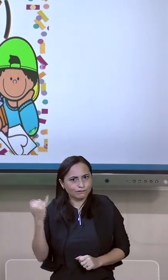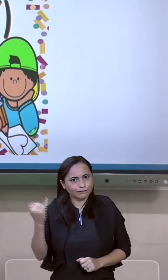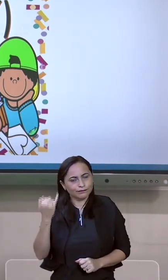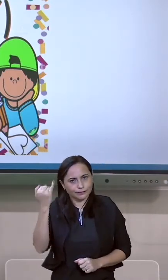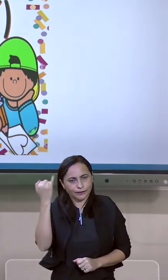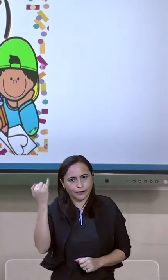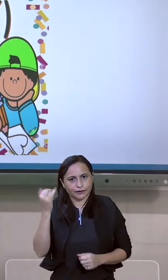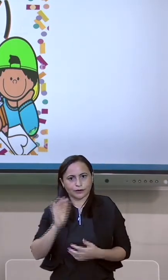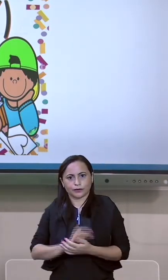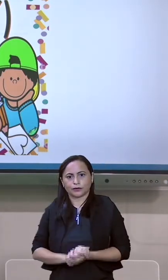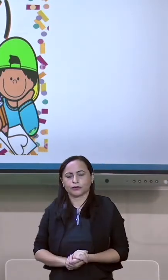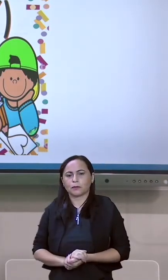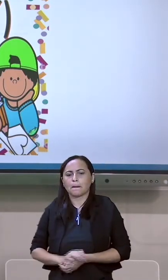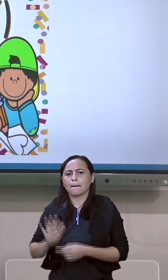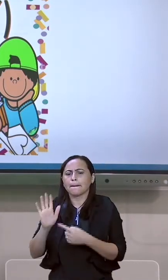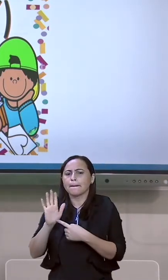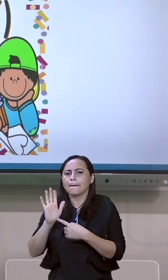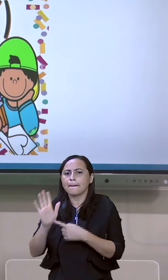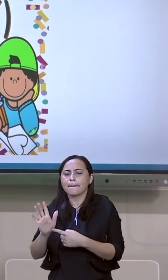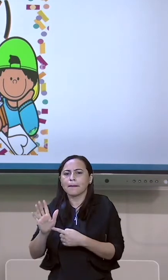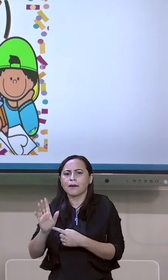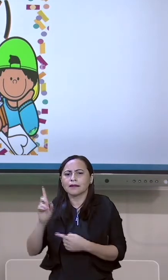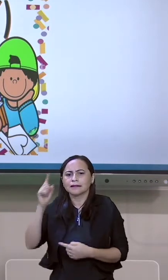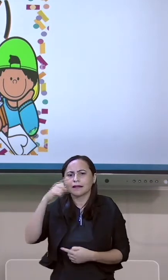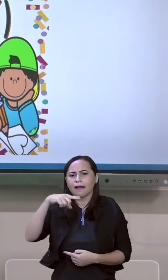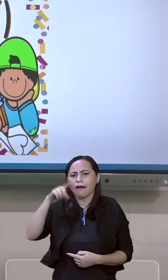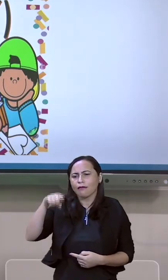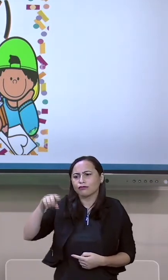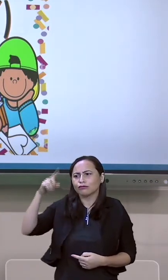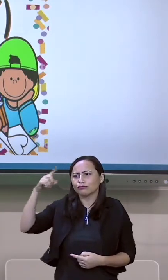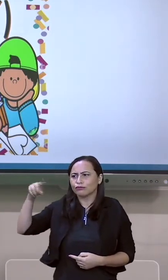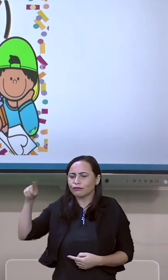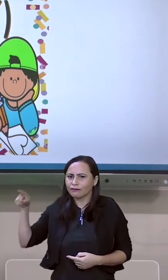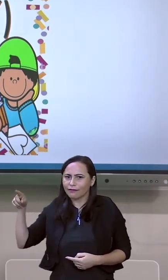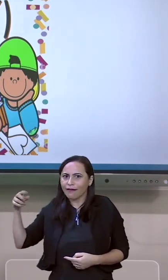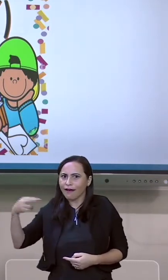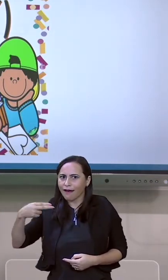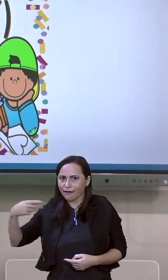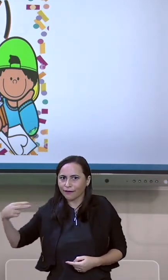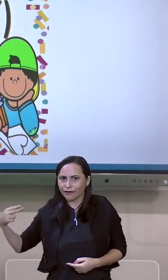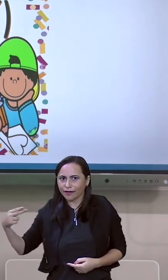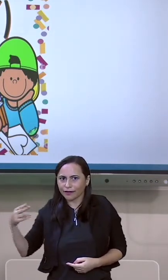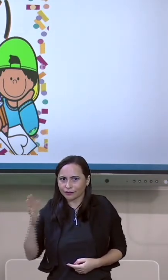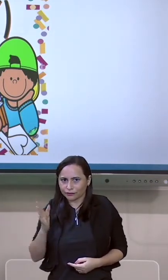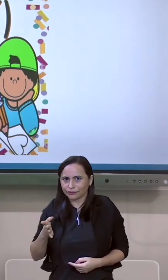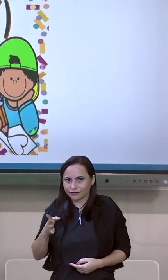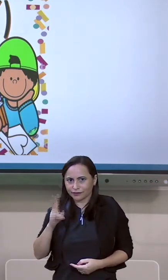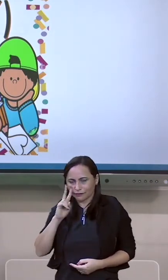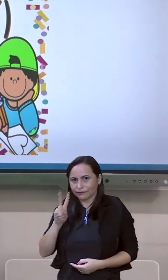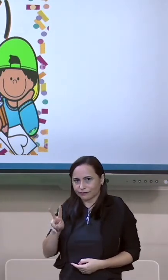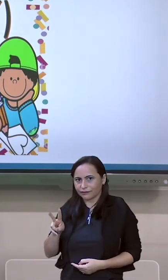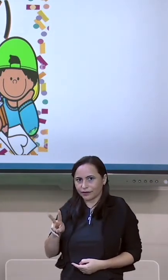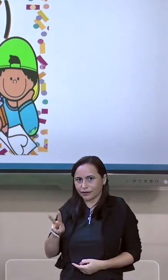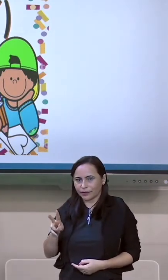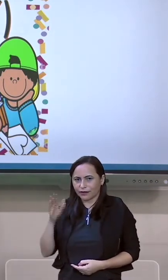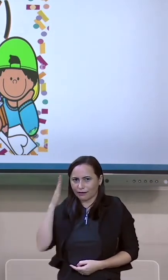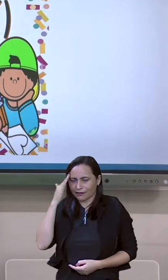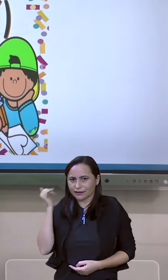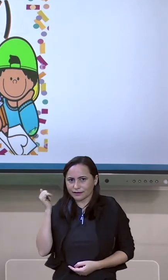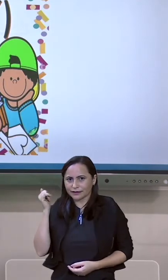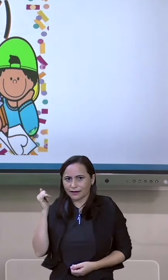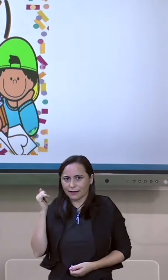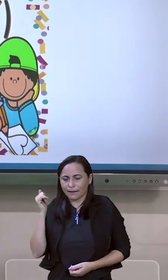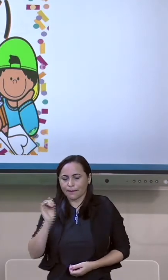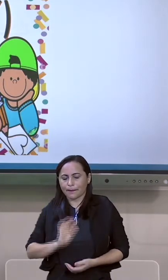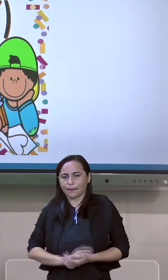sobre acentuação gráfica. Vocês já ouviram falar a respeito disso? Já sabem mais ou menos?